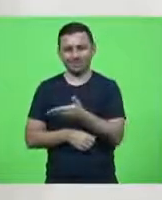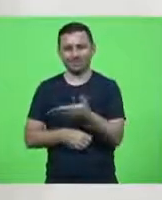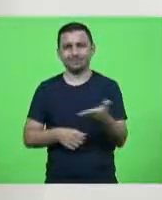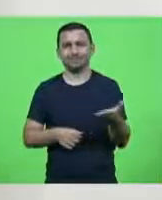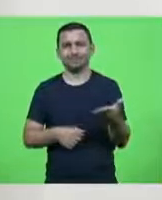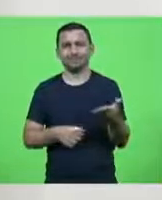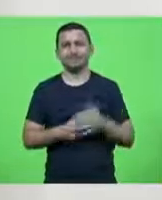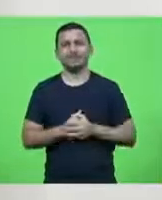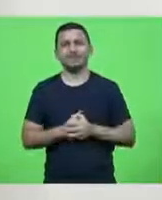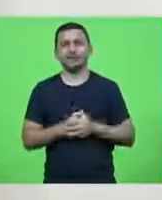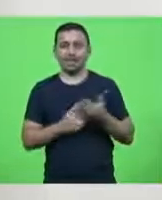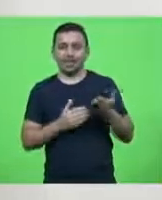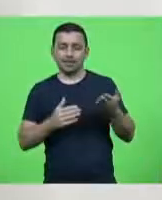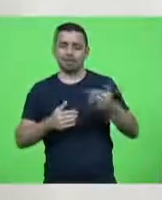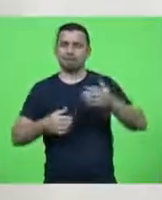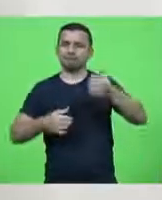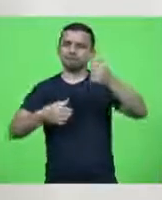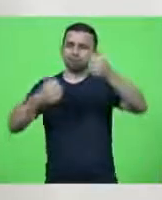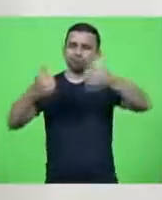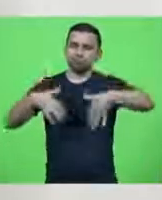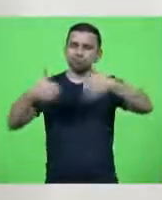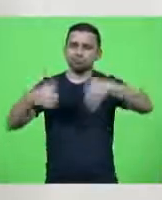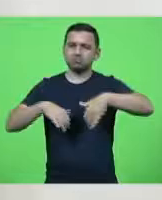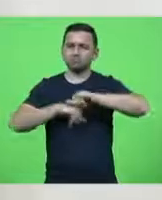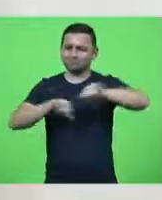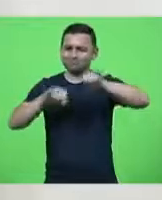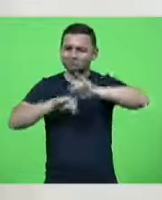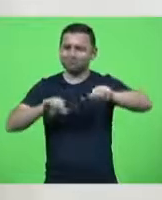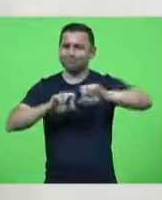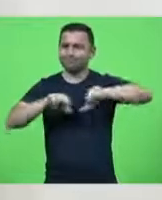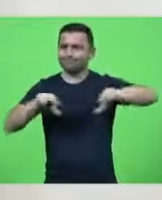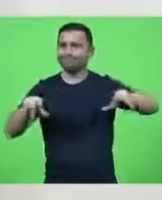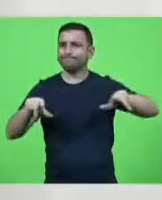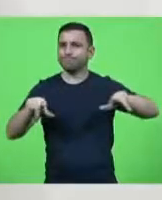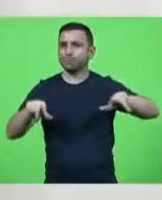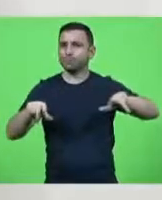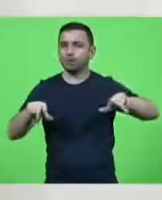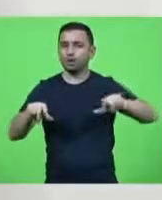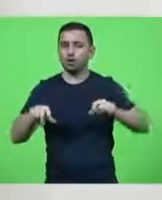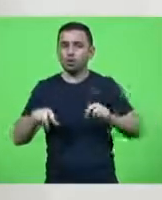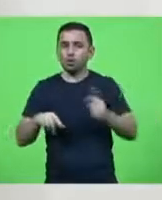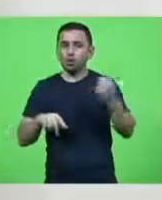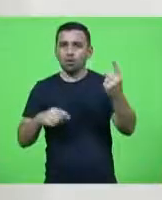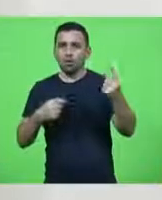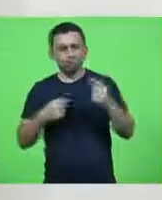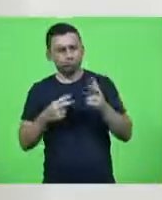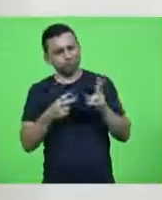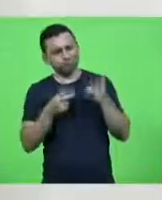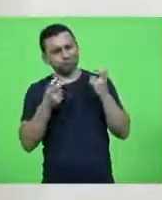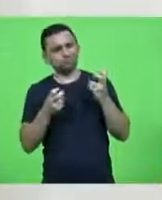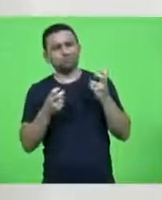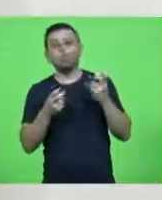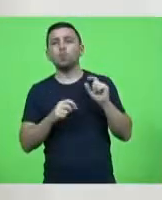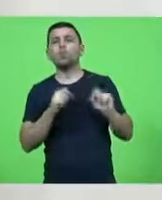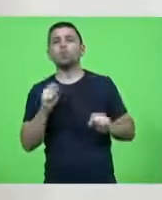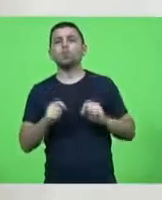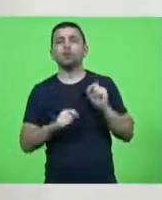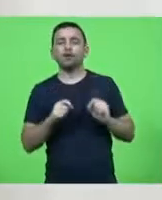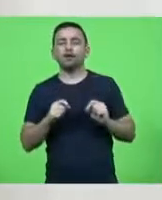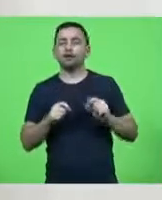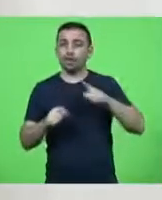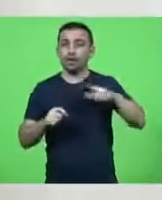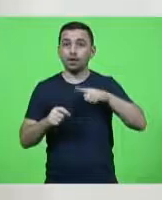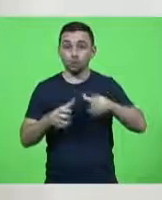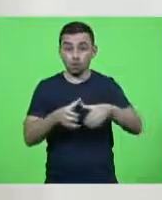manifestaram de diversas maneiras, mas uma até que me chamou muita atenção, foi uma grande carreata